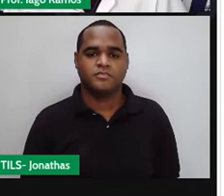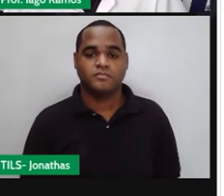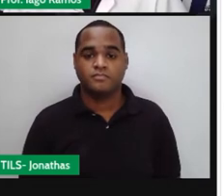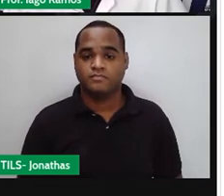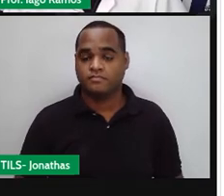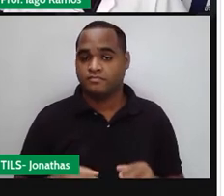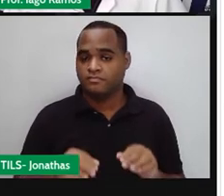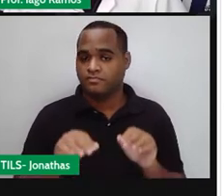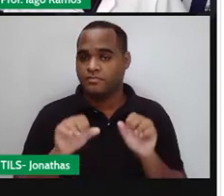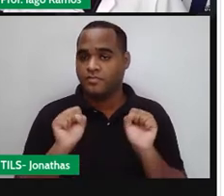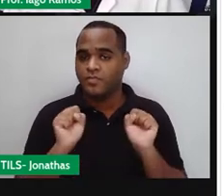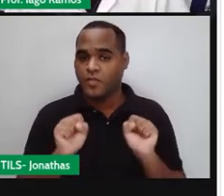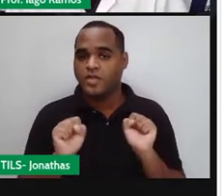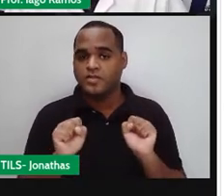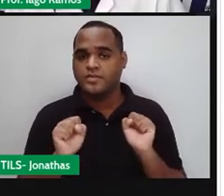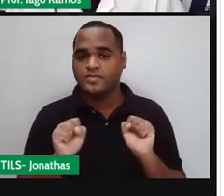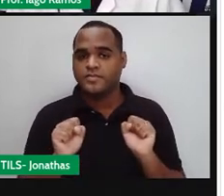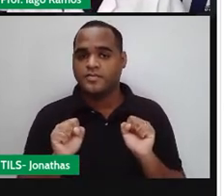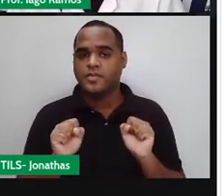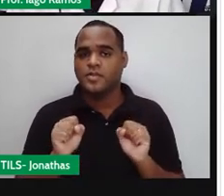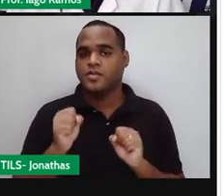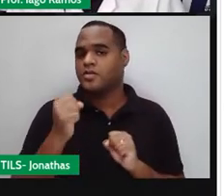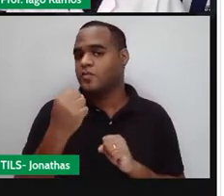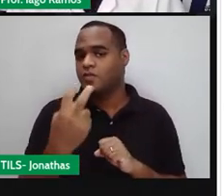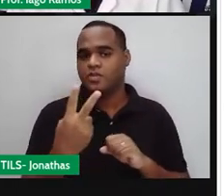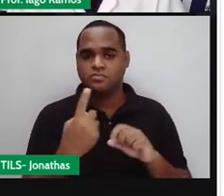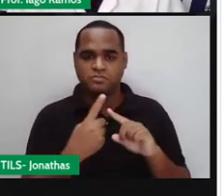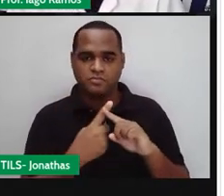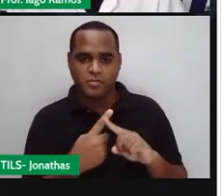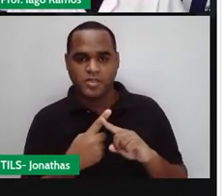Pois. Duas vezes.